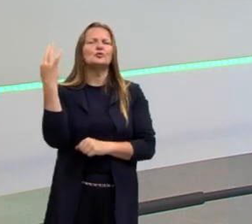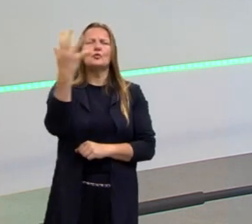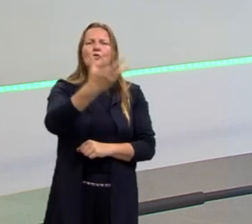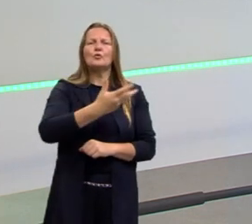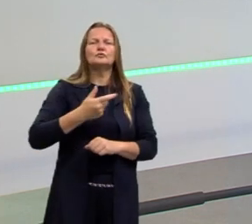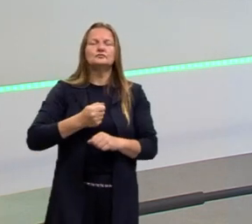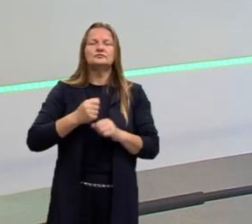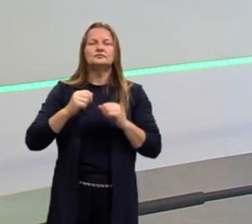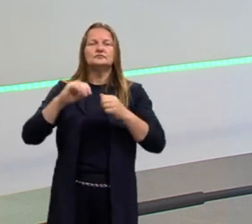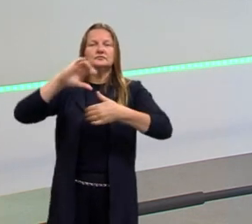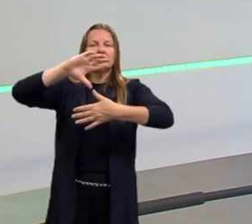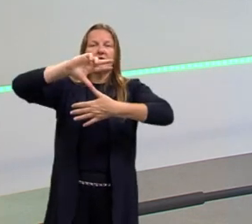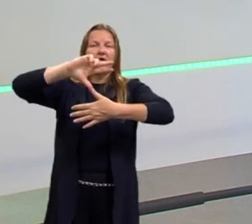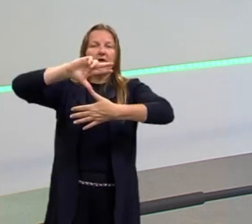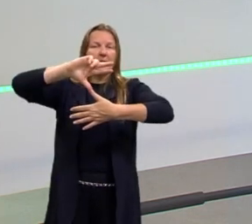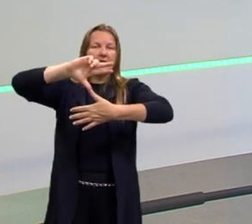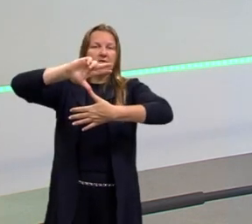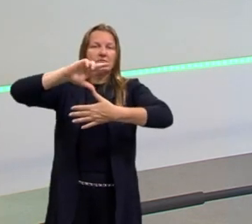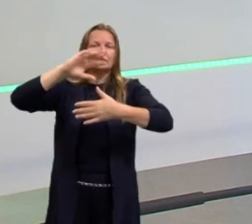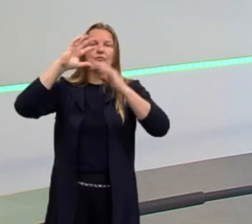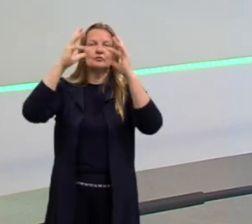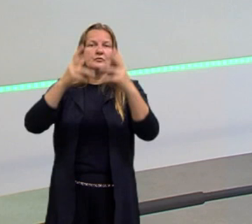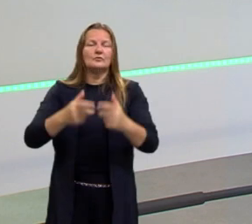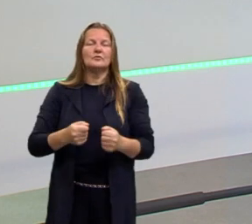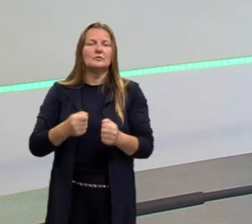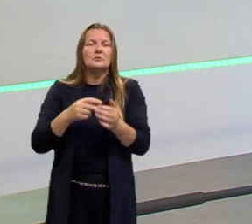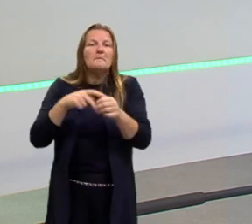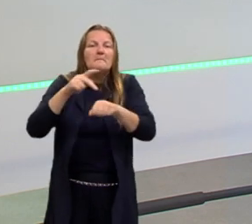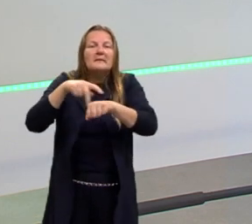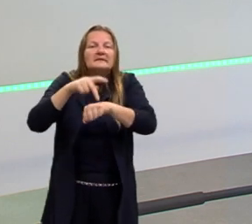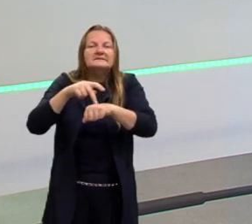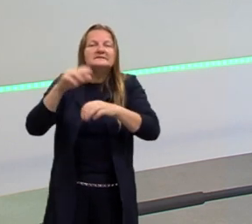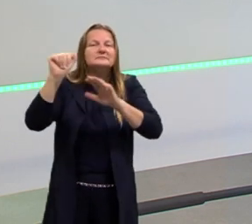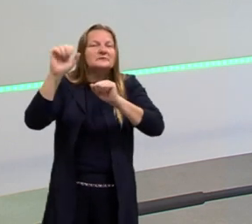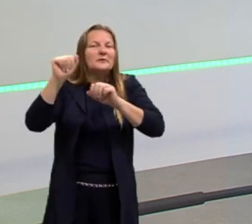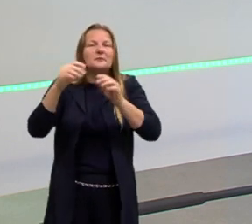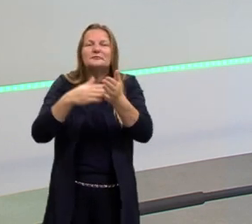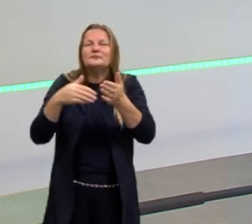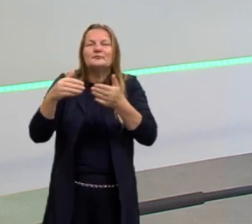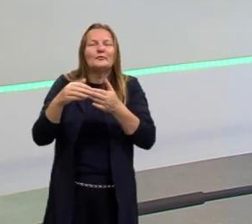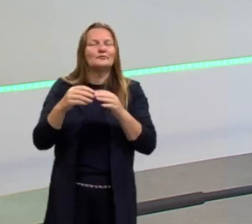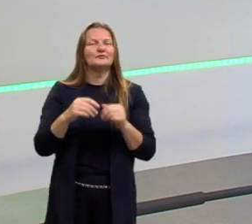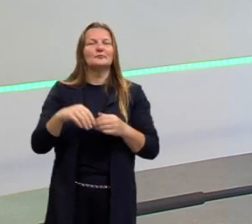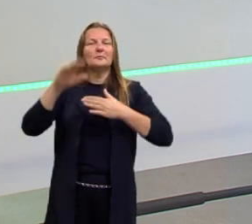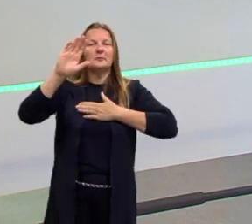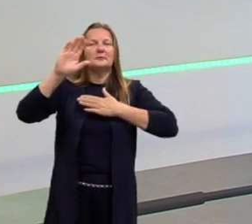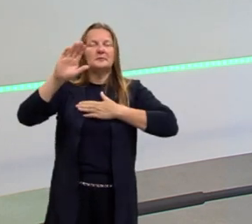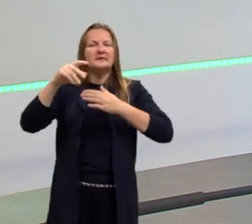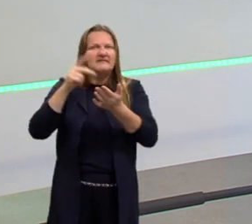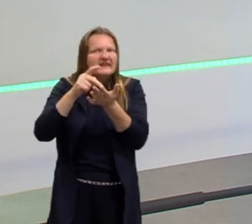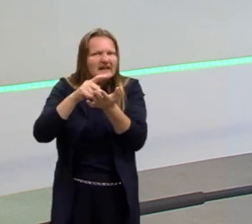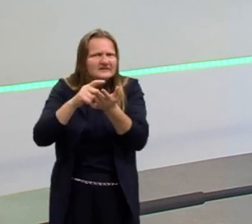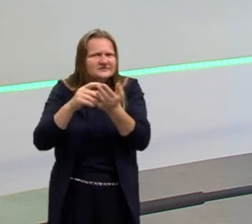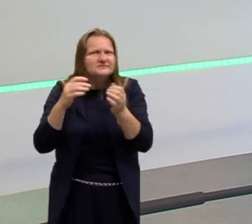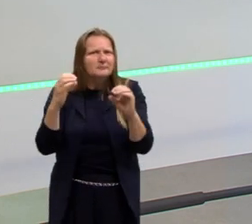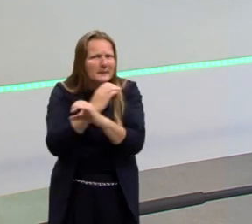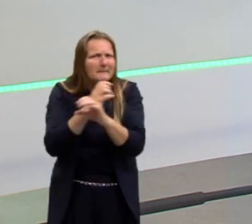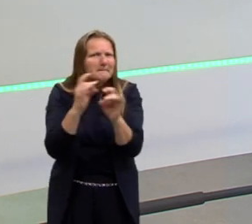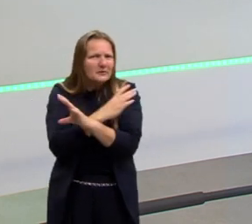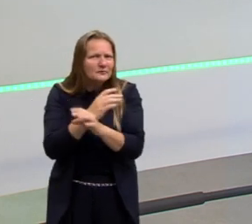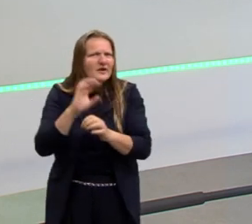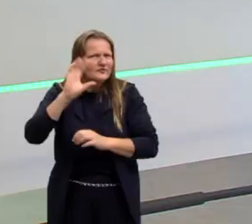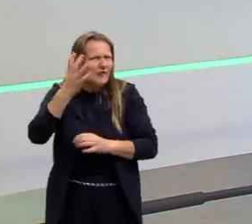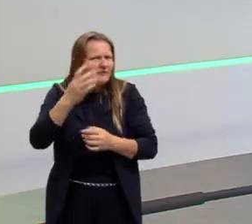América Latina e da Hispano-América. E essas promessas não se cumprem. Então, aqui,